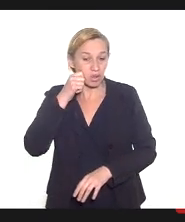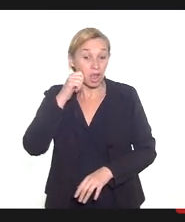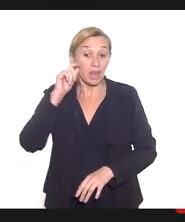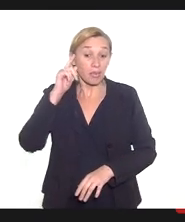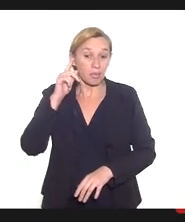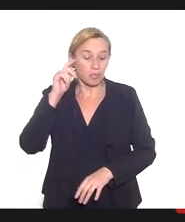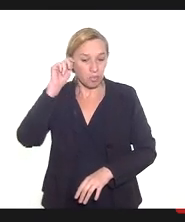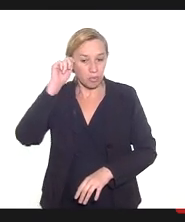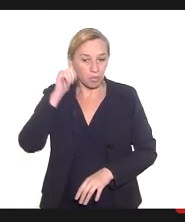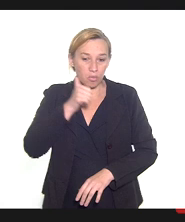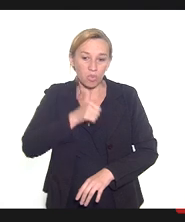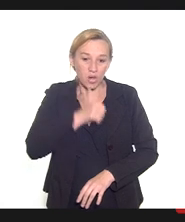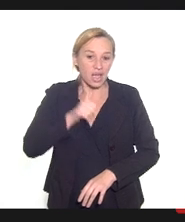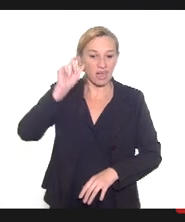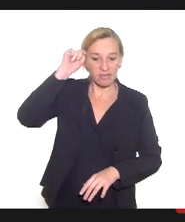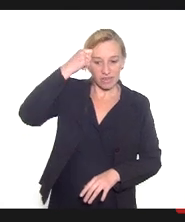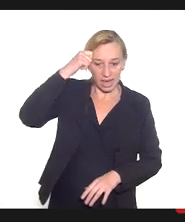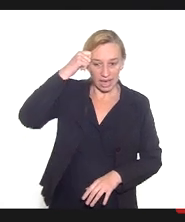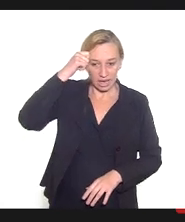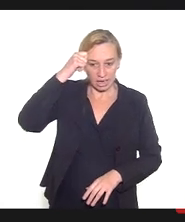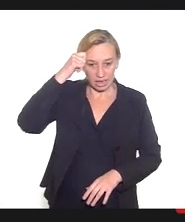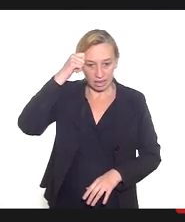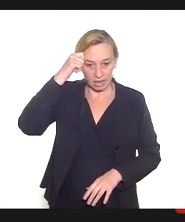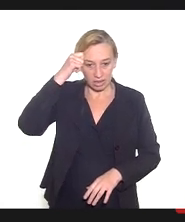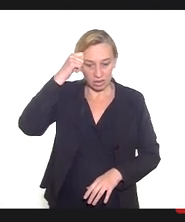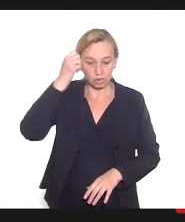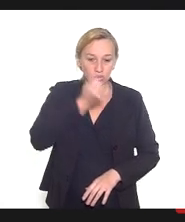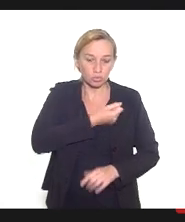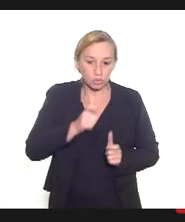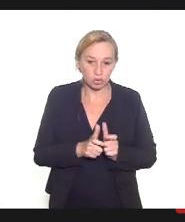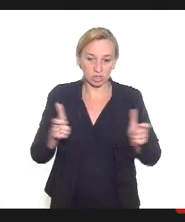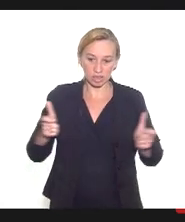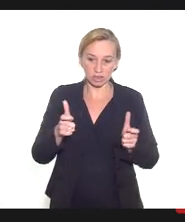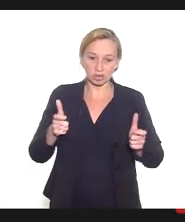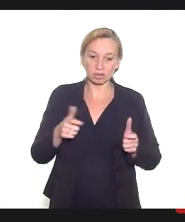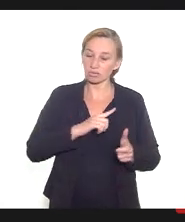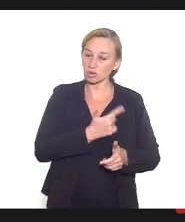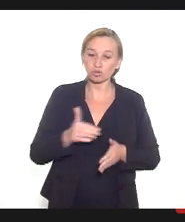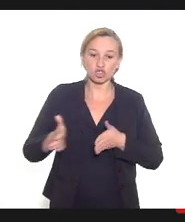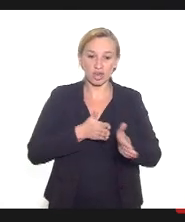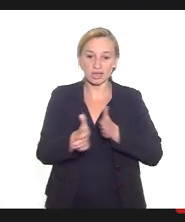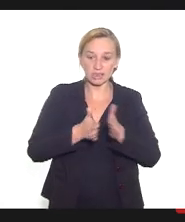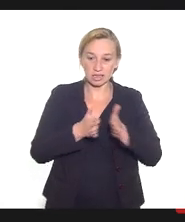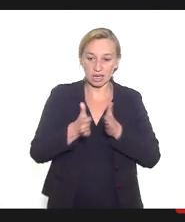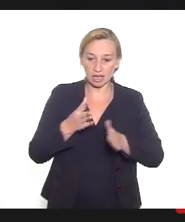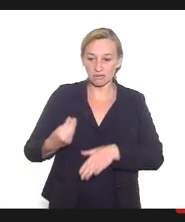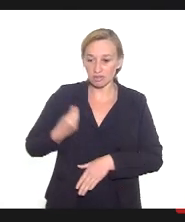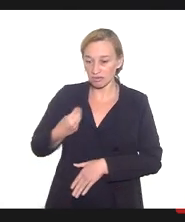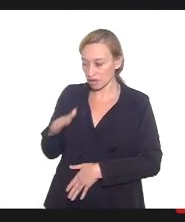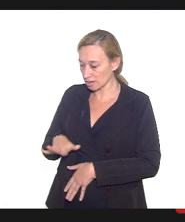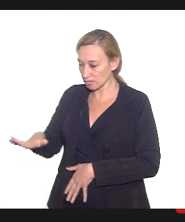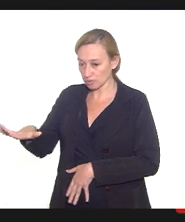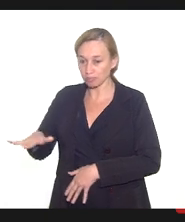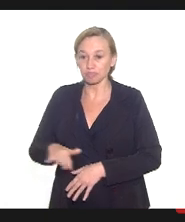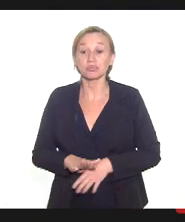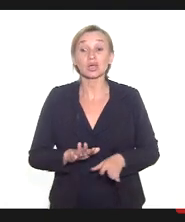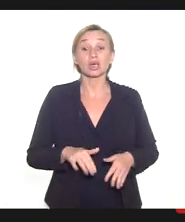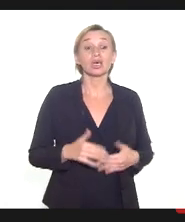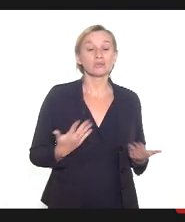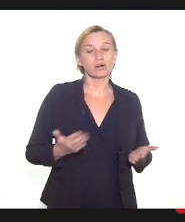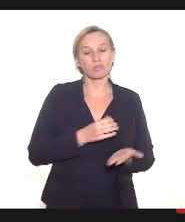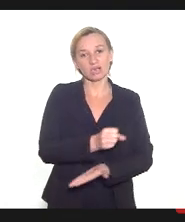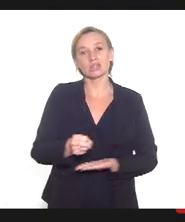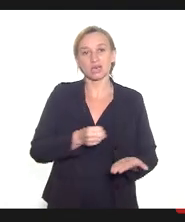não tinham acesso ao PSF e que viviam em área periurbana. E foi isso,